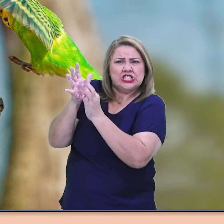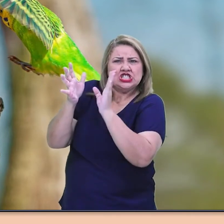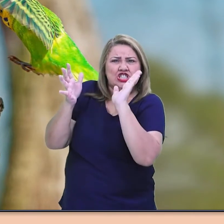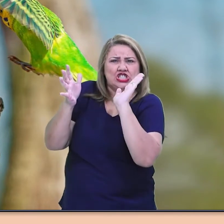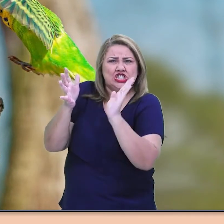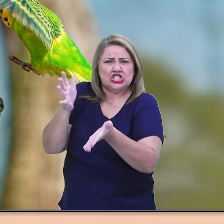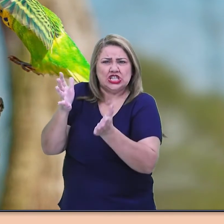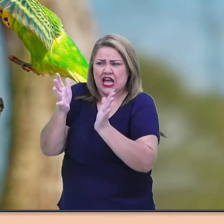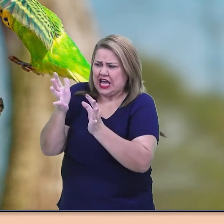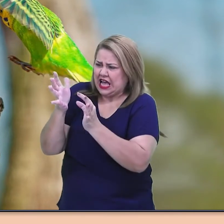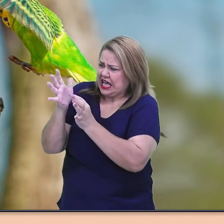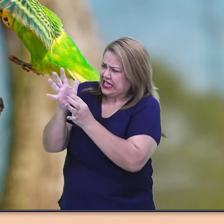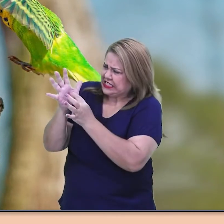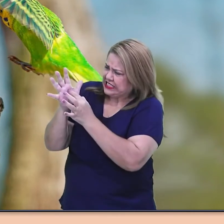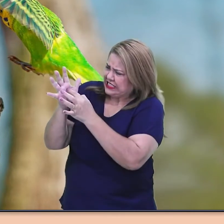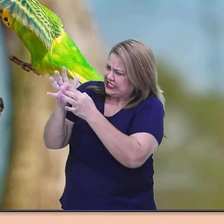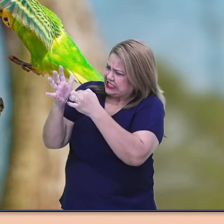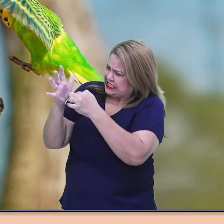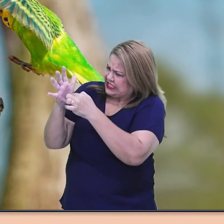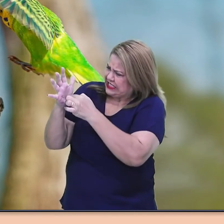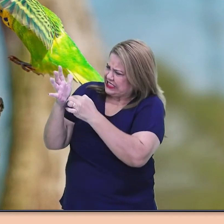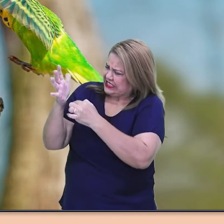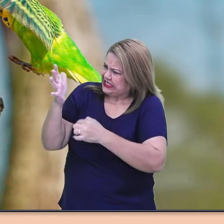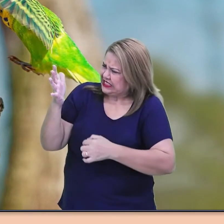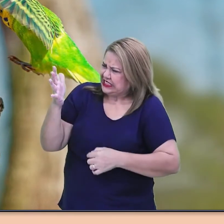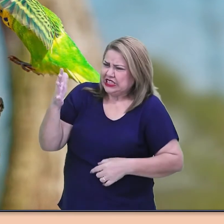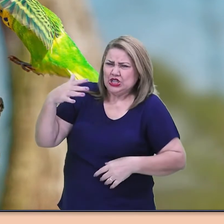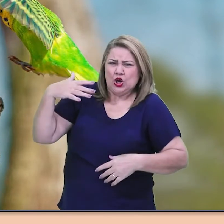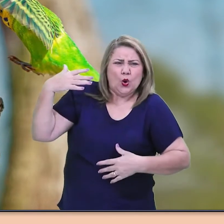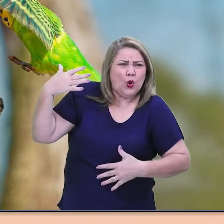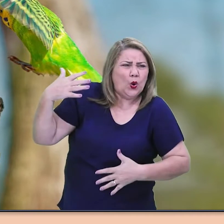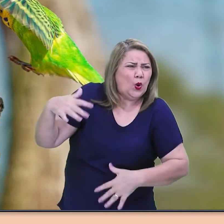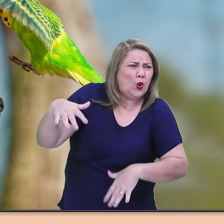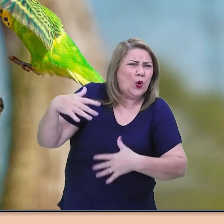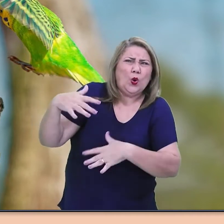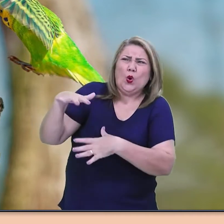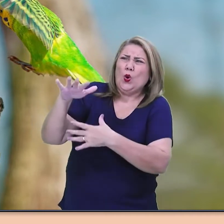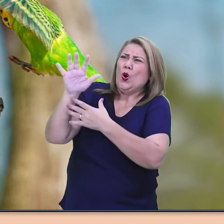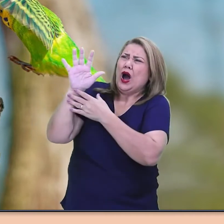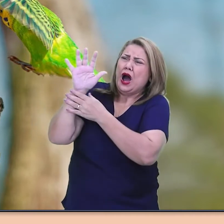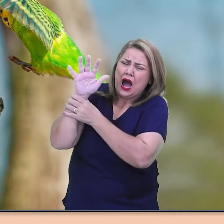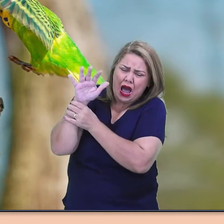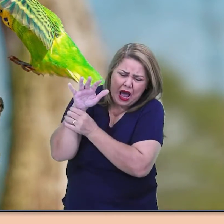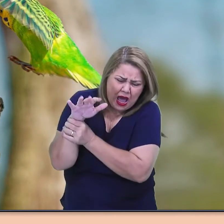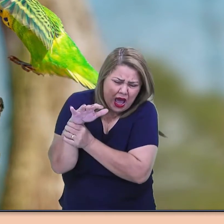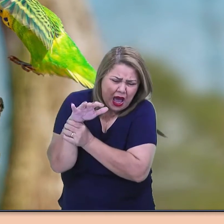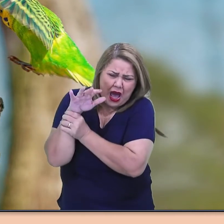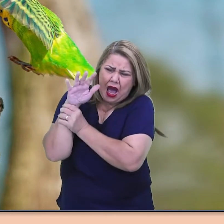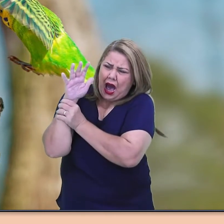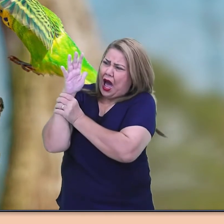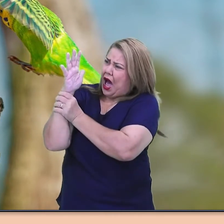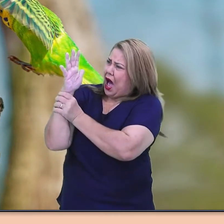rasgara-lhe por dois pontos vivamente a palma da mão. E quando olhava admirado, uma cabeça